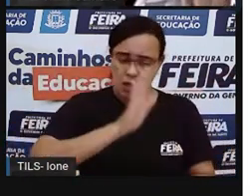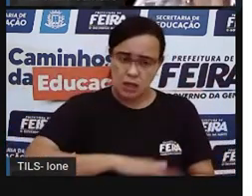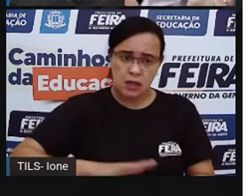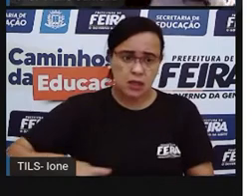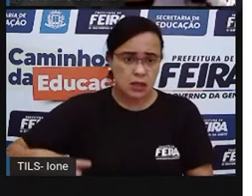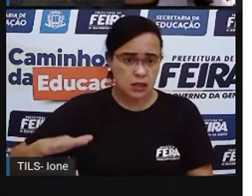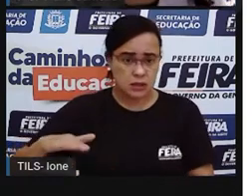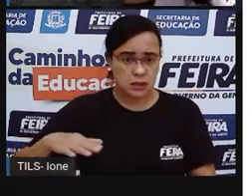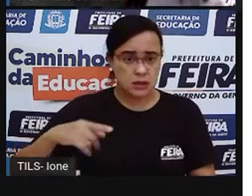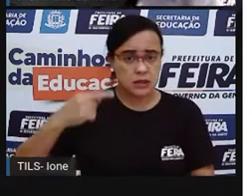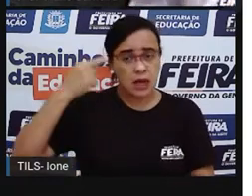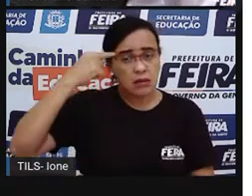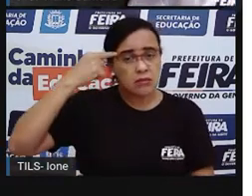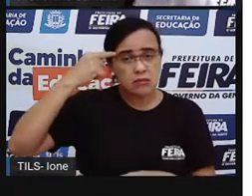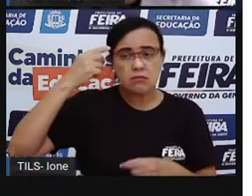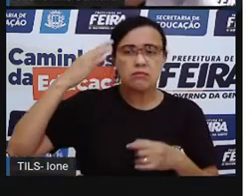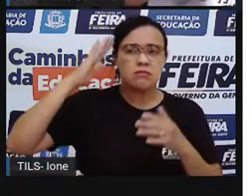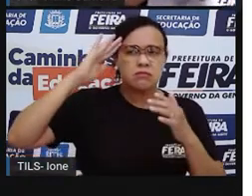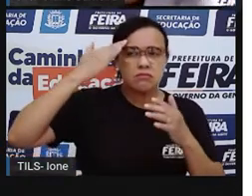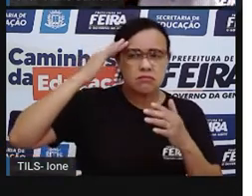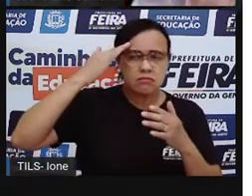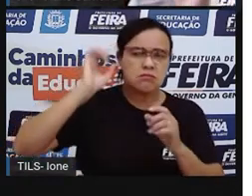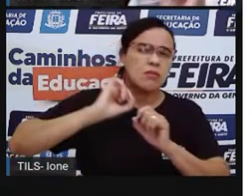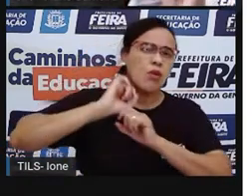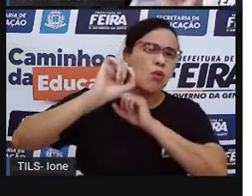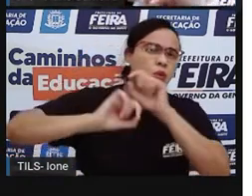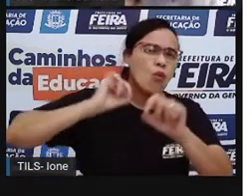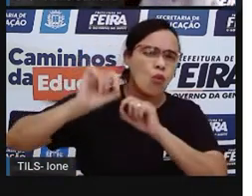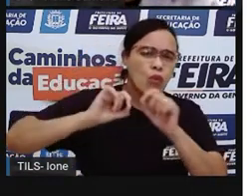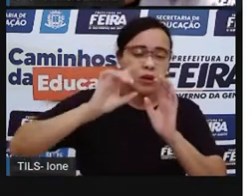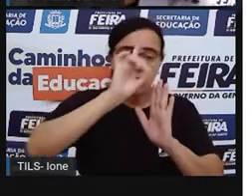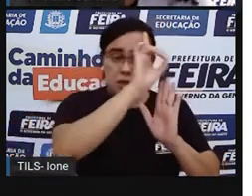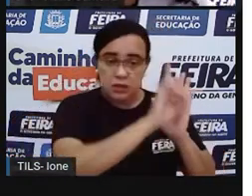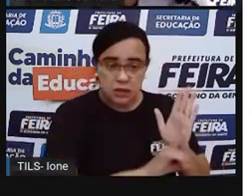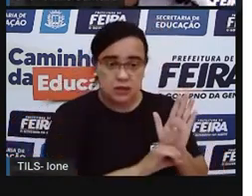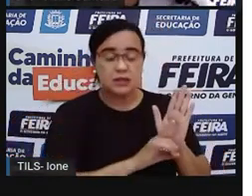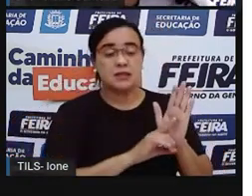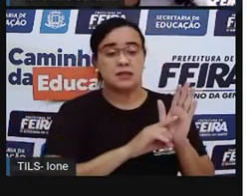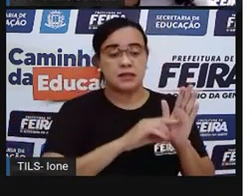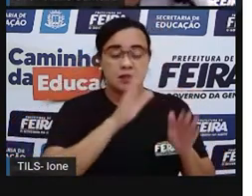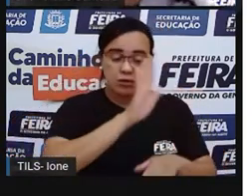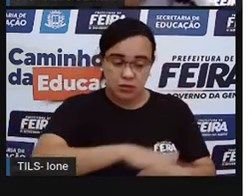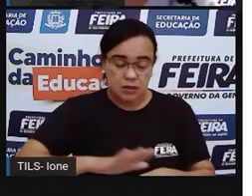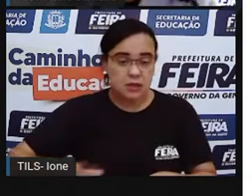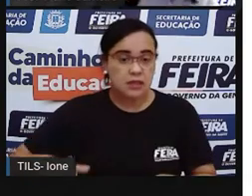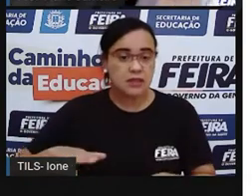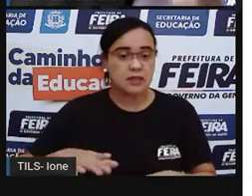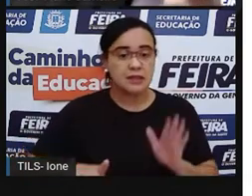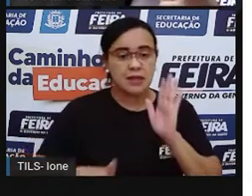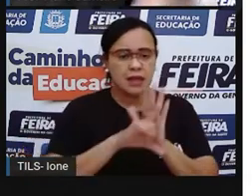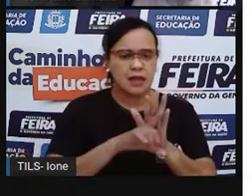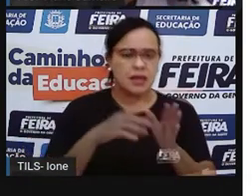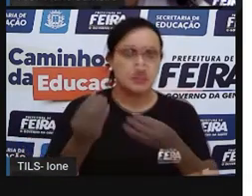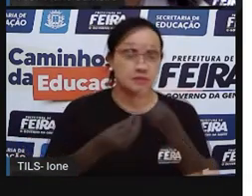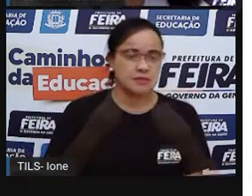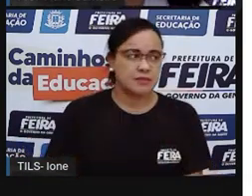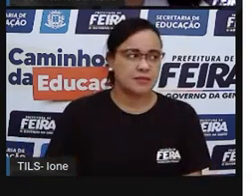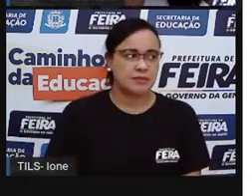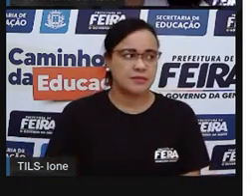sobre o que é o ECA, sobre os direitos da criança. E aí, vocês vão ficar bem atentos agora, tá joia? Vamos lá?